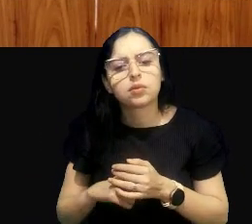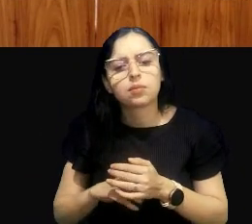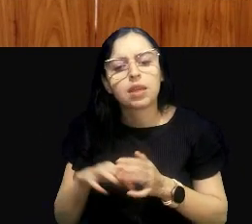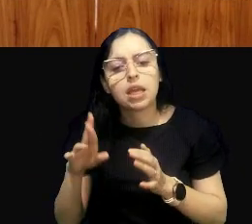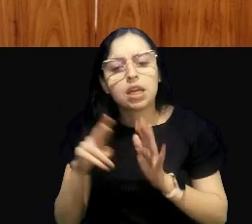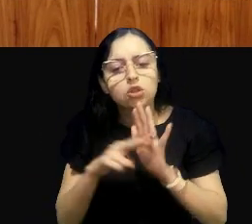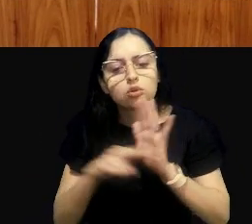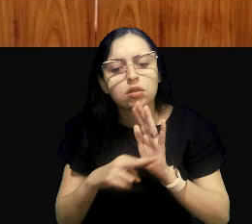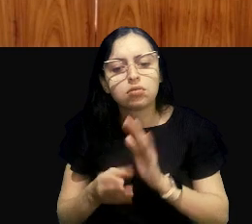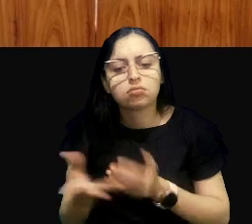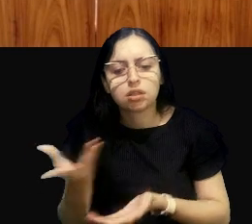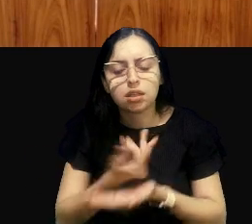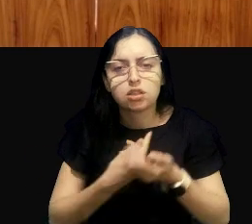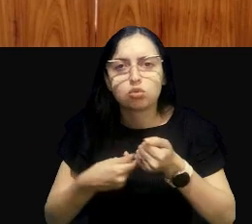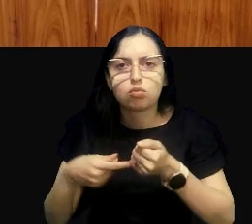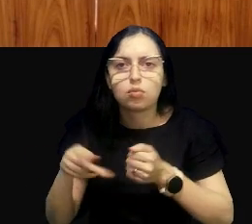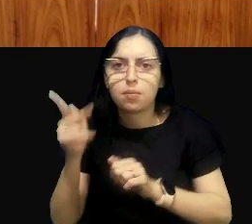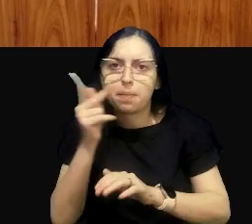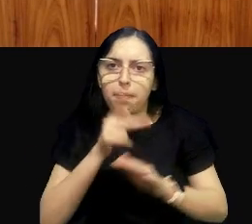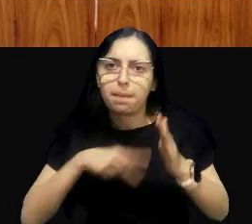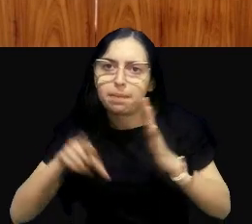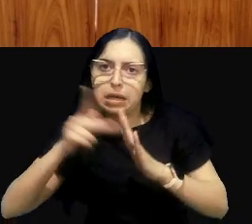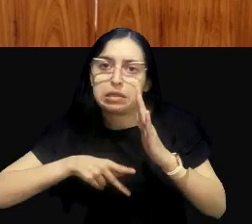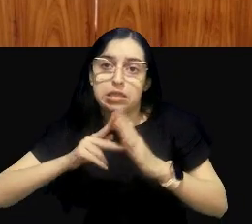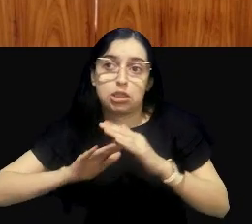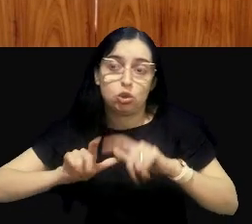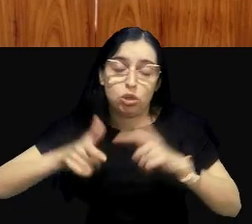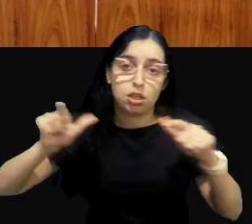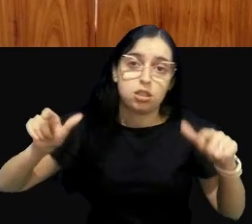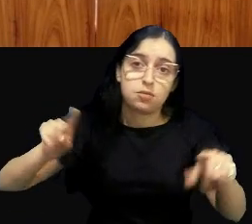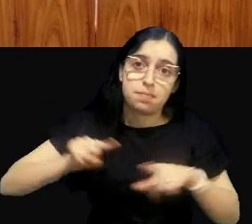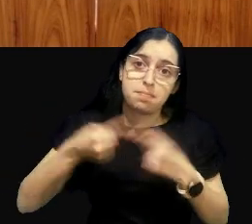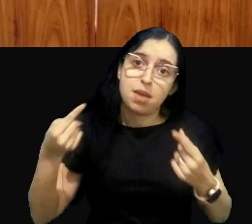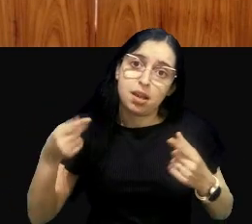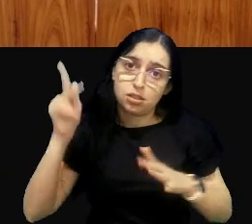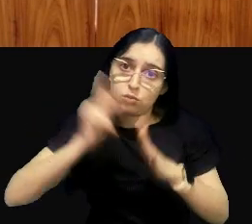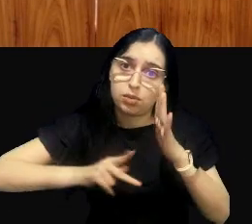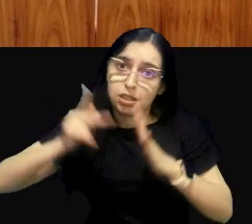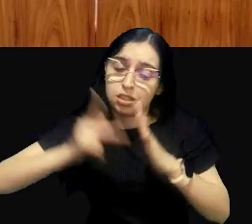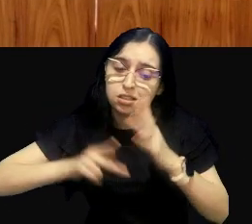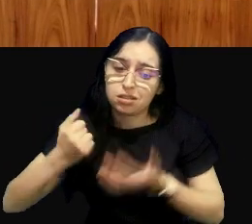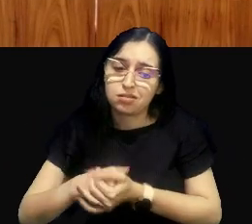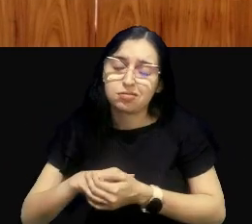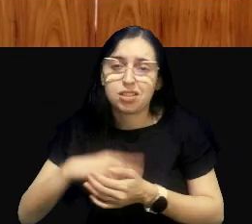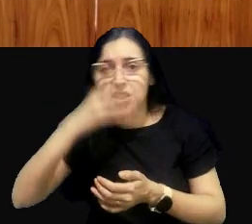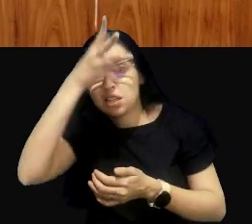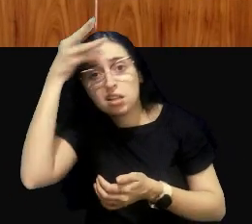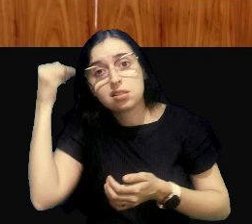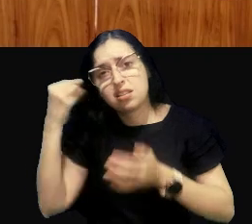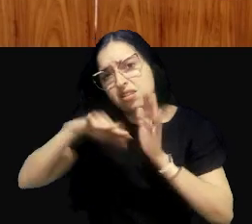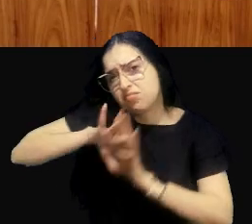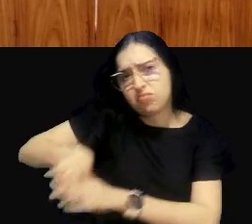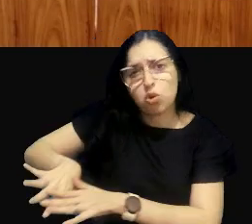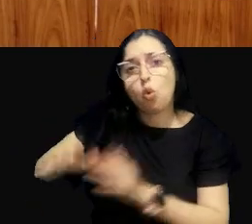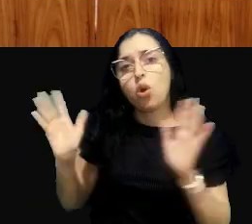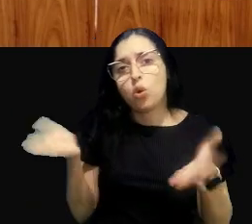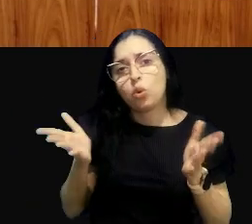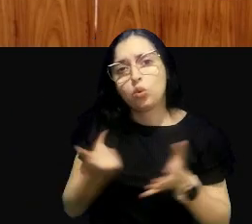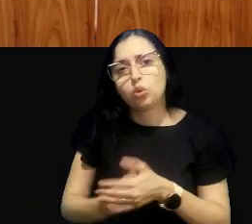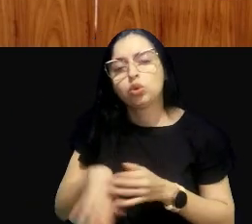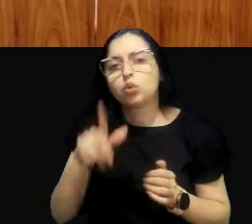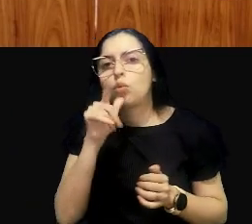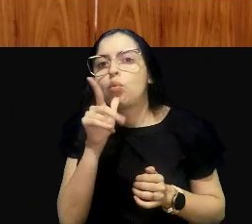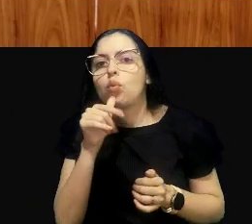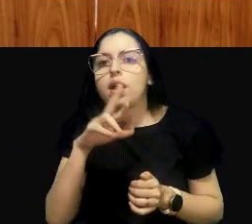traz um viés de planejamento, muito grande, só que ela não, esse viés de planejamento dela, foi meio que esquecido, então, hoje, um Rio classe